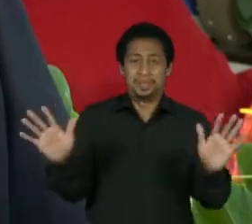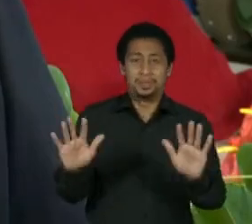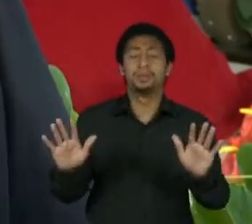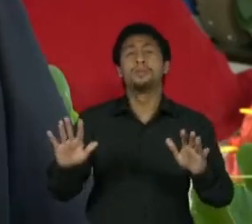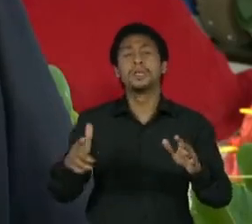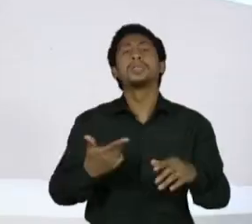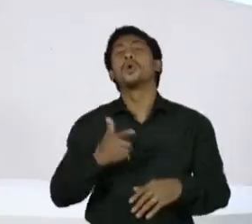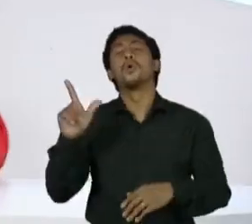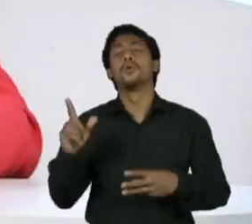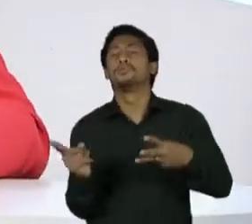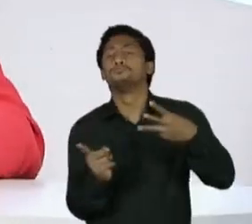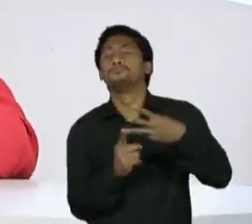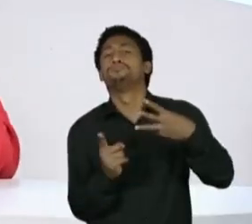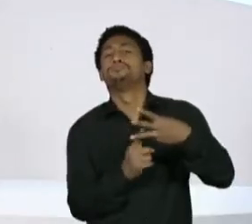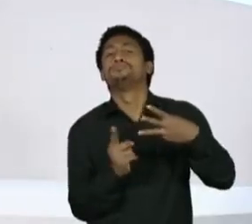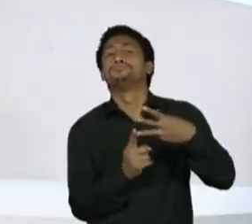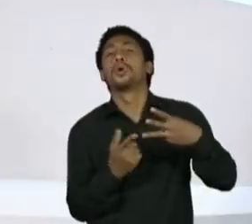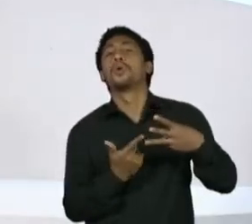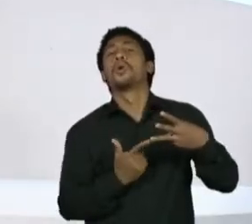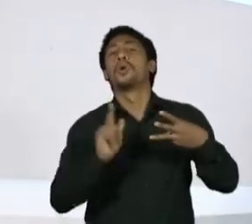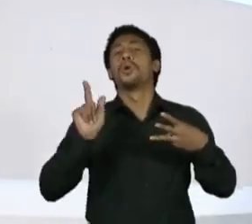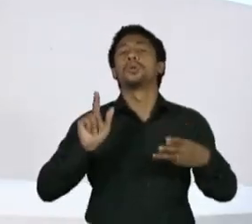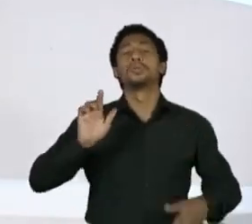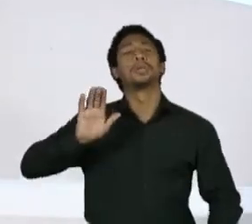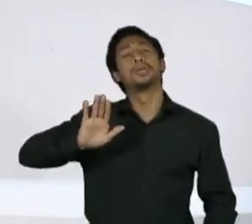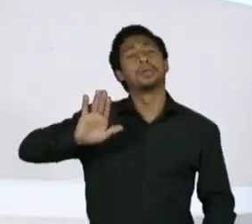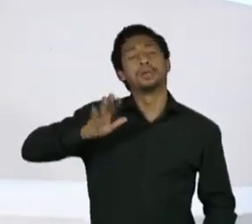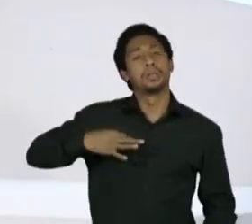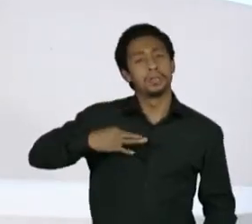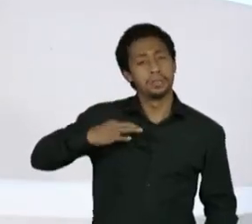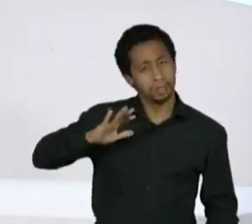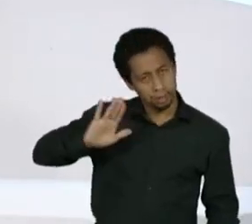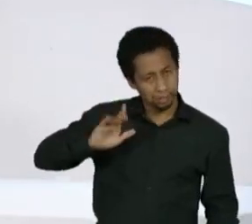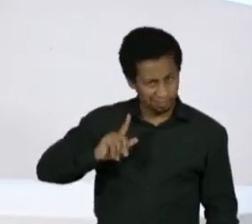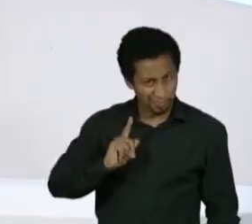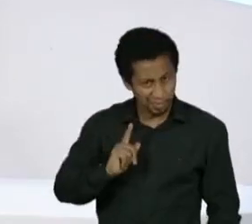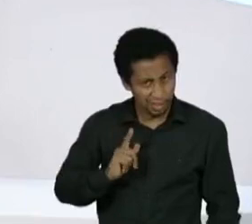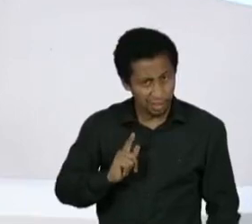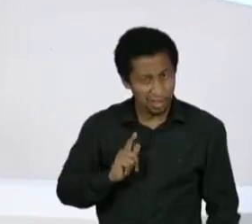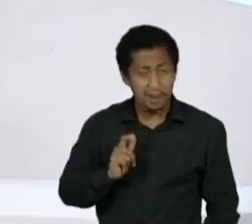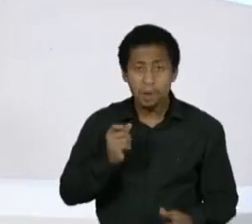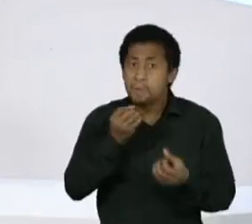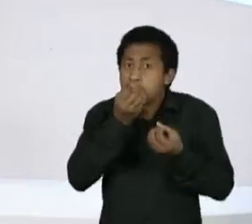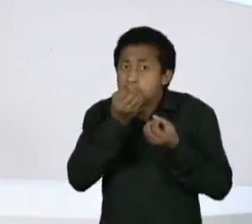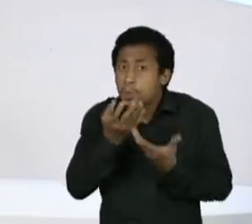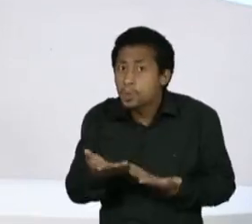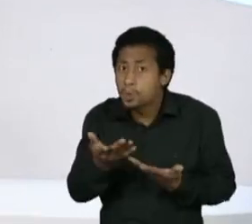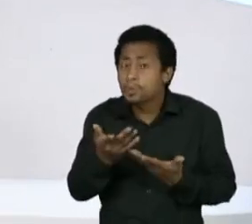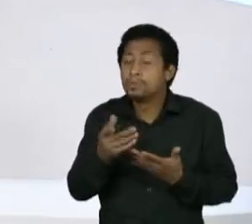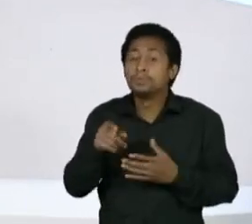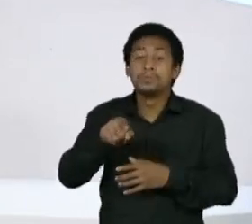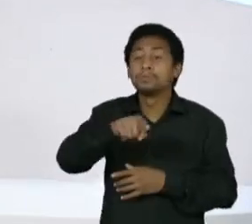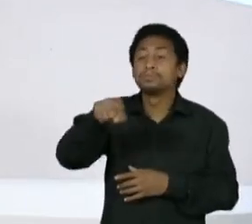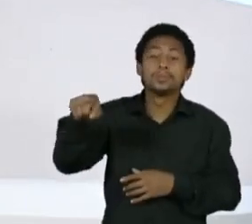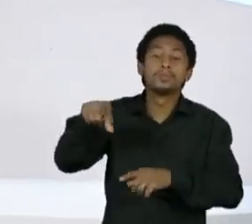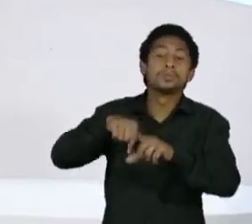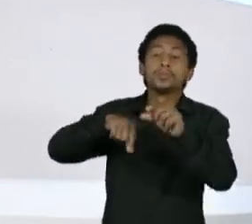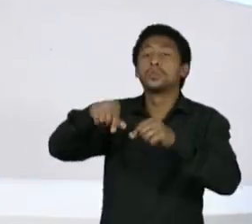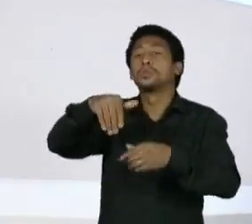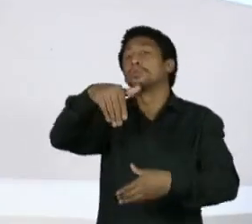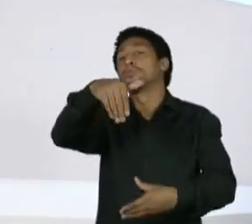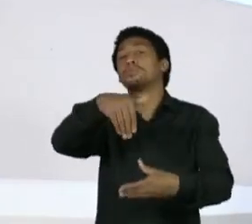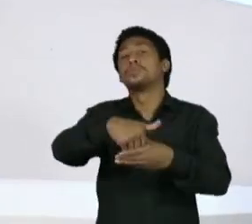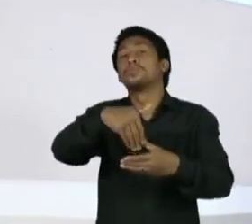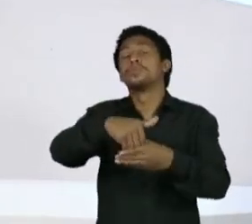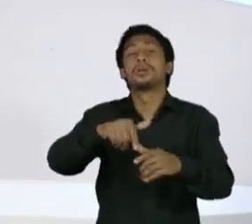terceira via, algum dos outros candidatos que se apresentam como uma boa opção para tratar